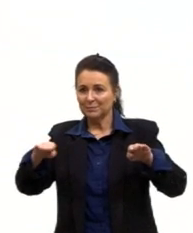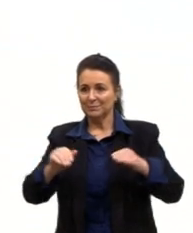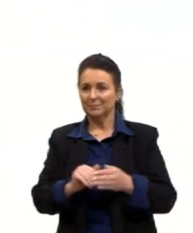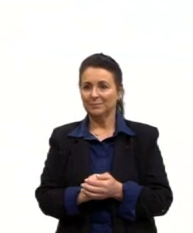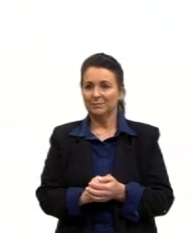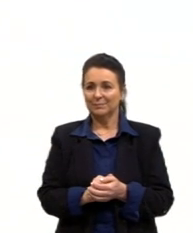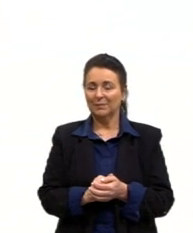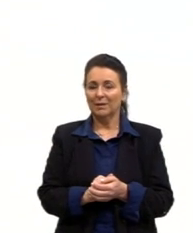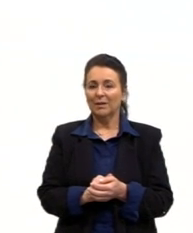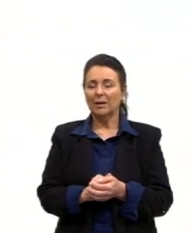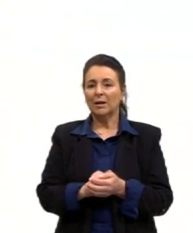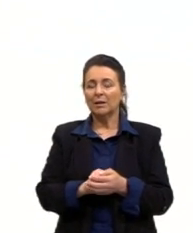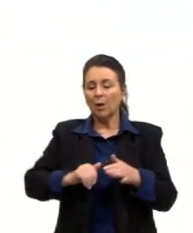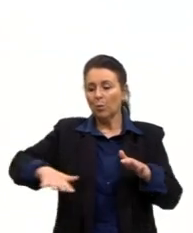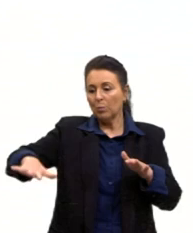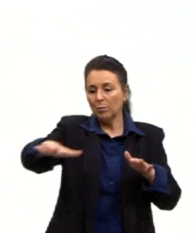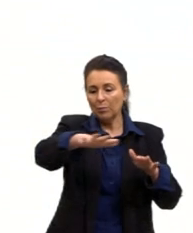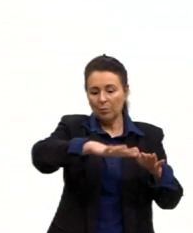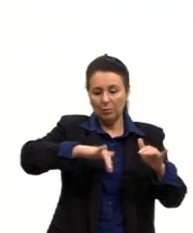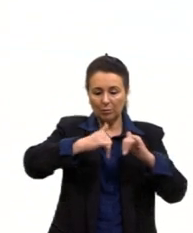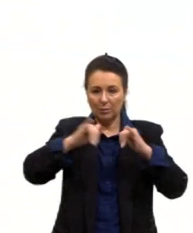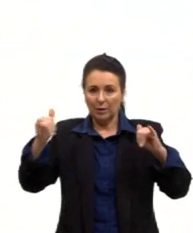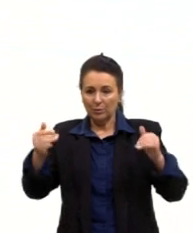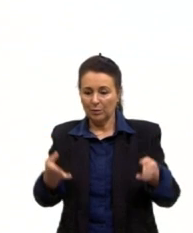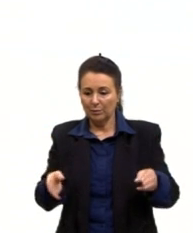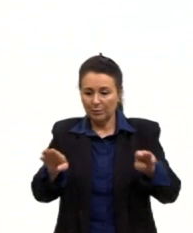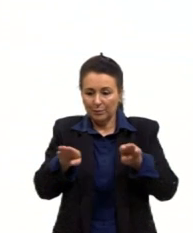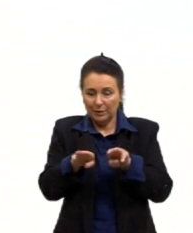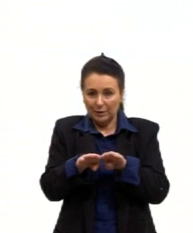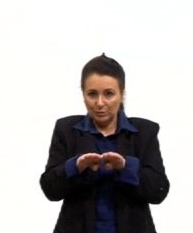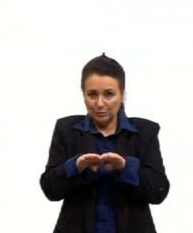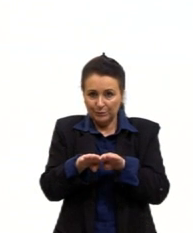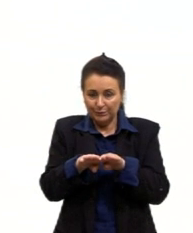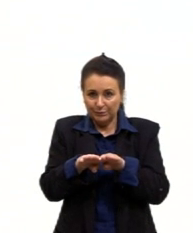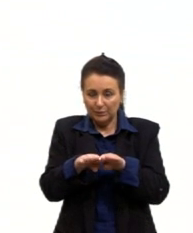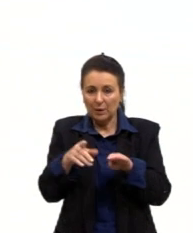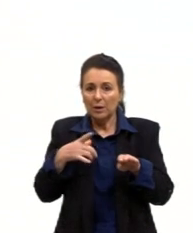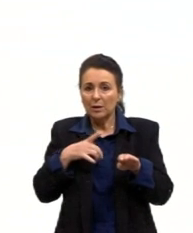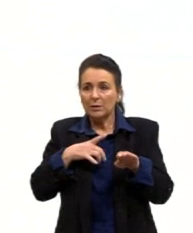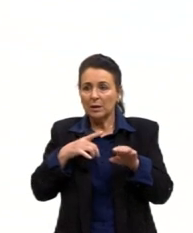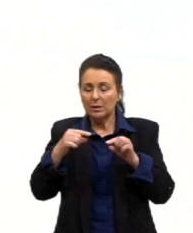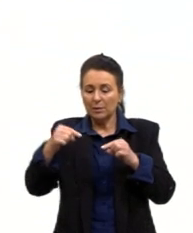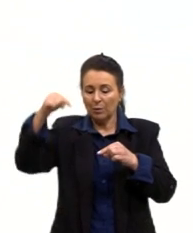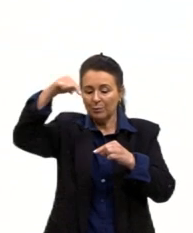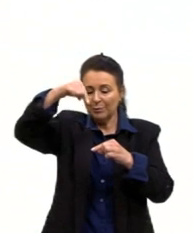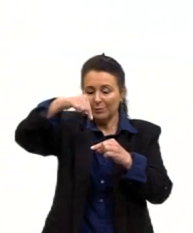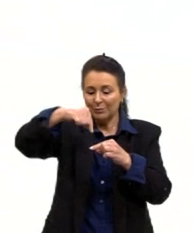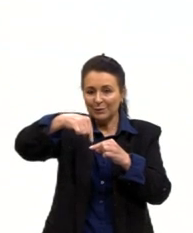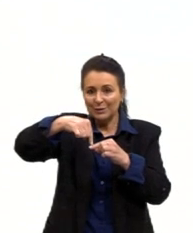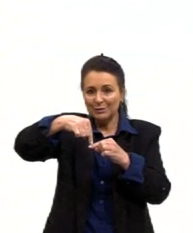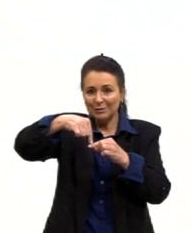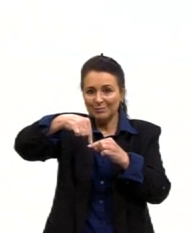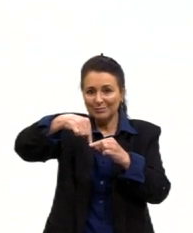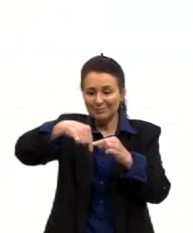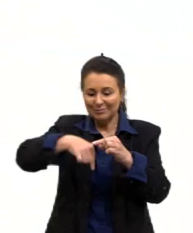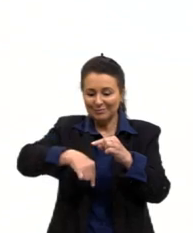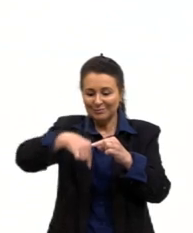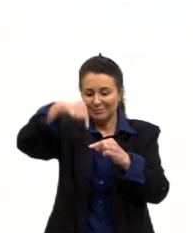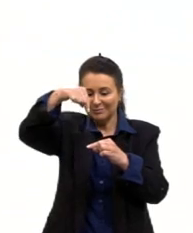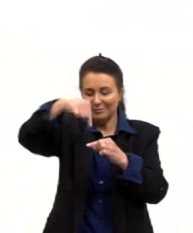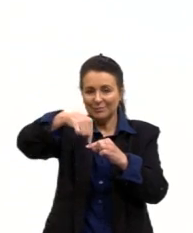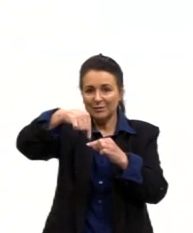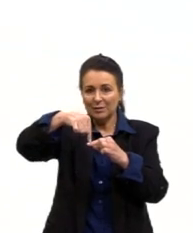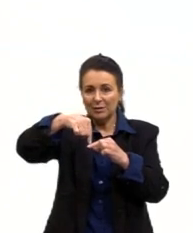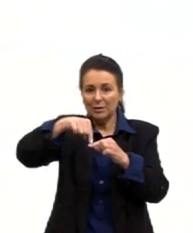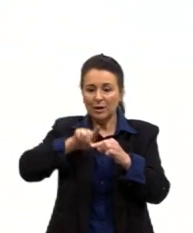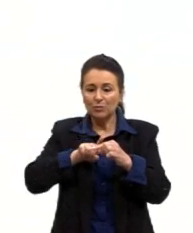Então, os campos elétricos e magnéticos de uma onda são perpendiculares entre si e também a direção